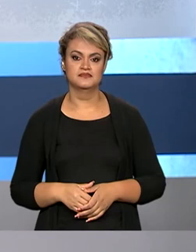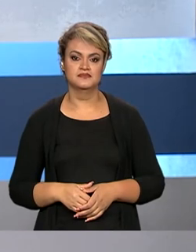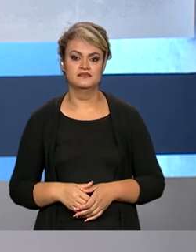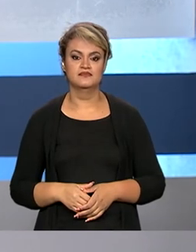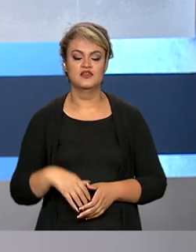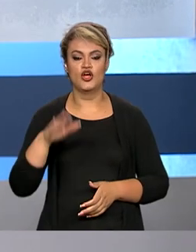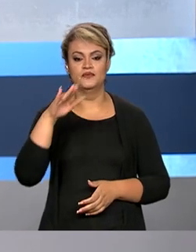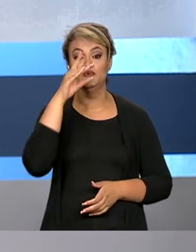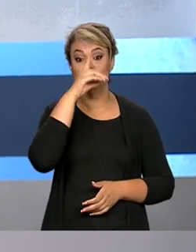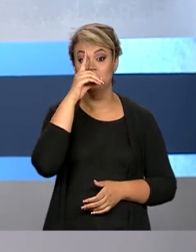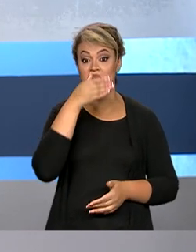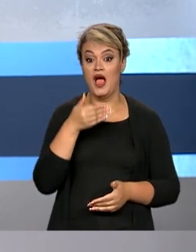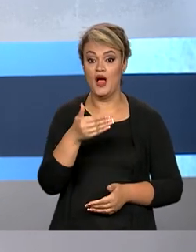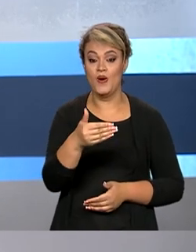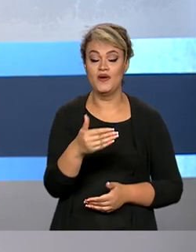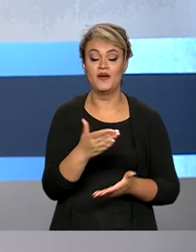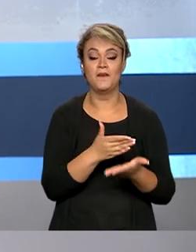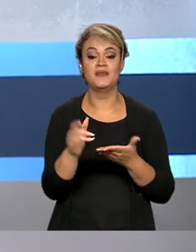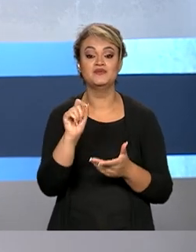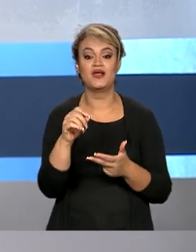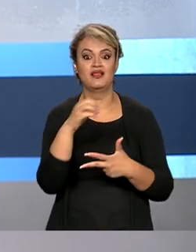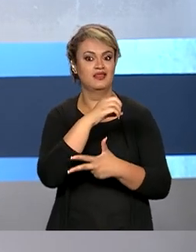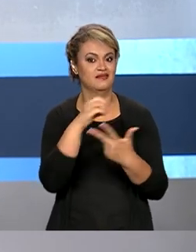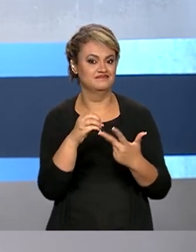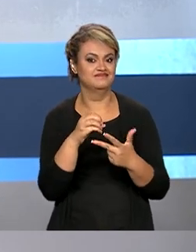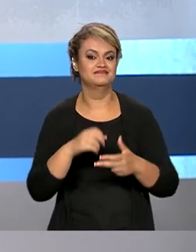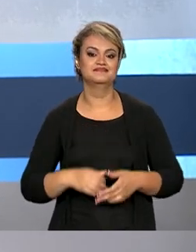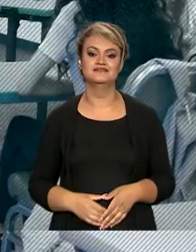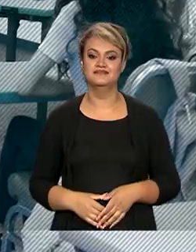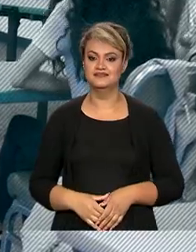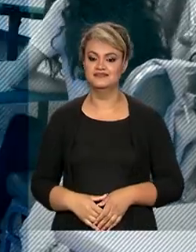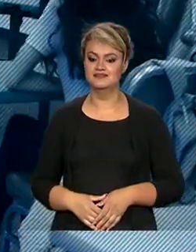E olha, domingo agora, dia 13, tem prova do Enem.